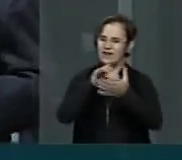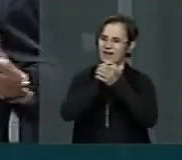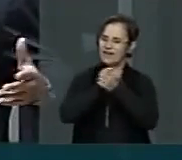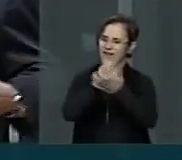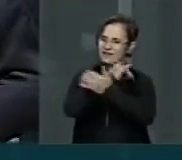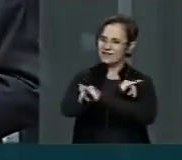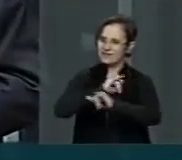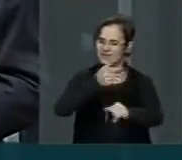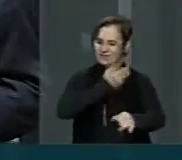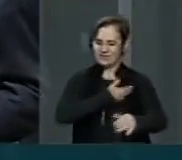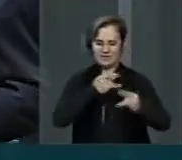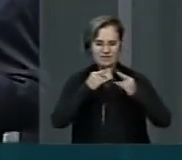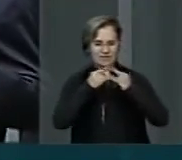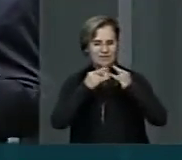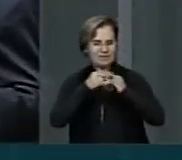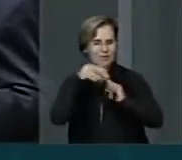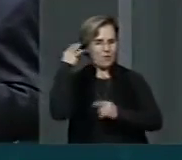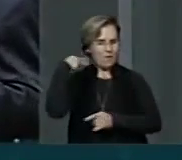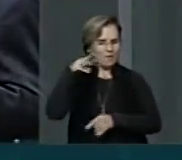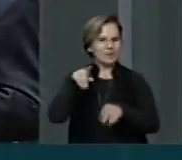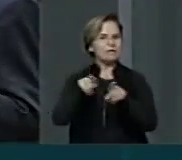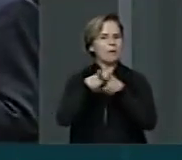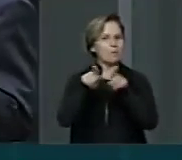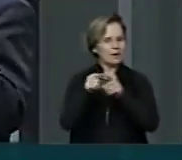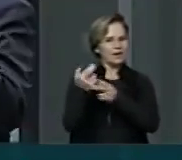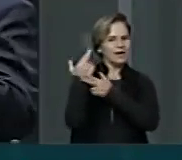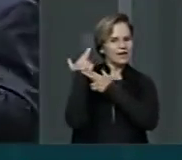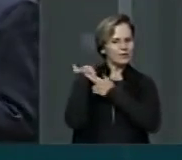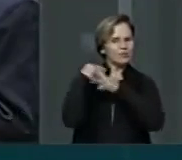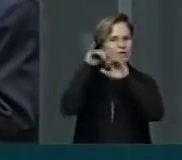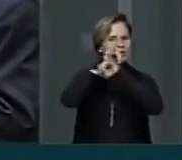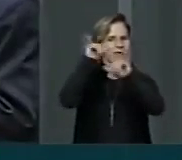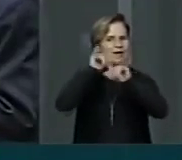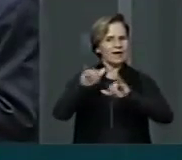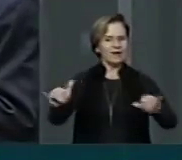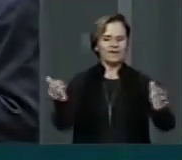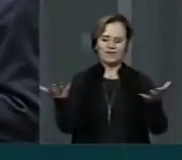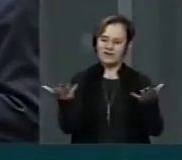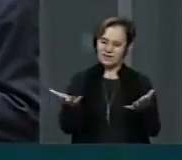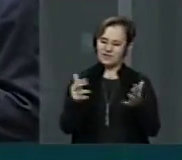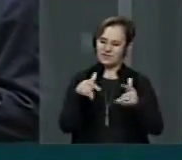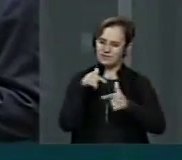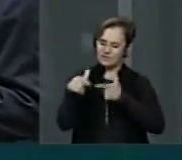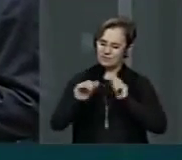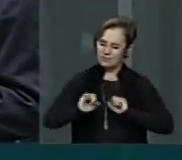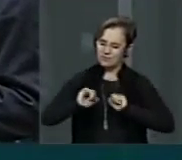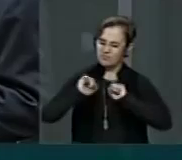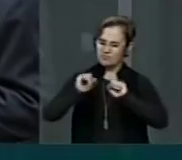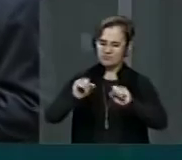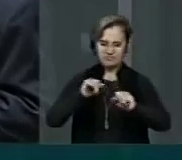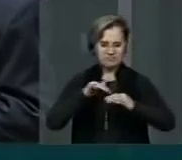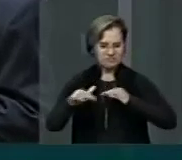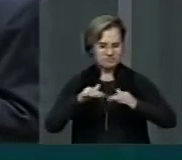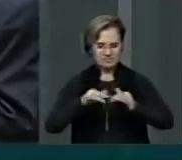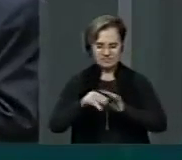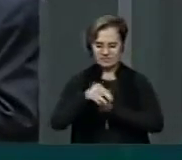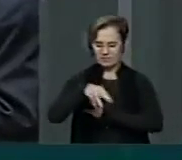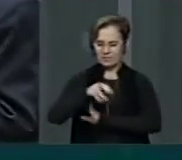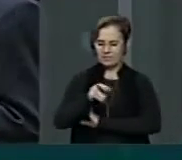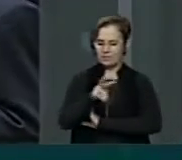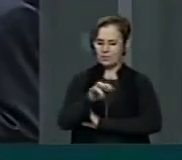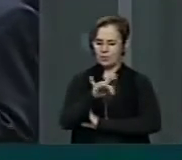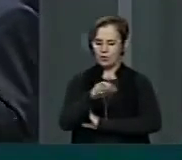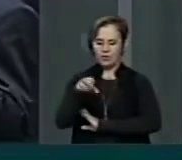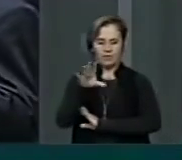Estado do Maranhão, que são responsáveis também por difundirem este movimento em todo o Brasil. Eu quero citar aqui